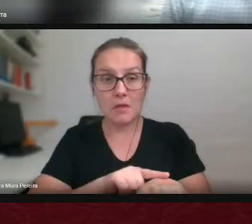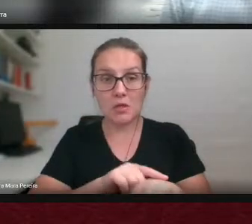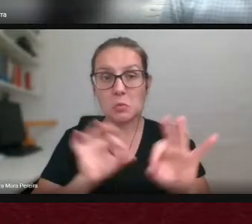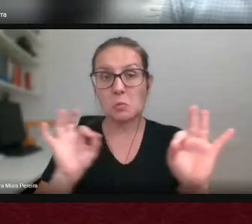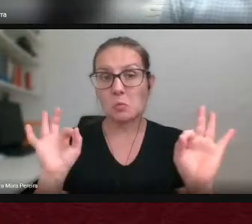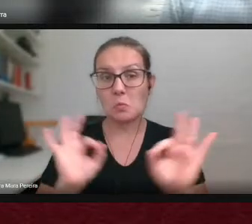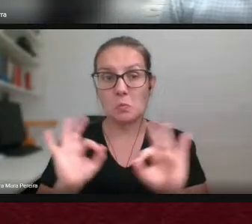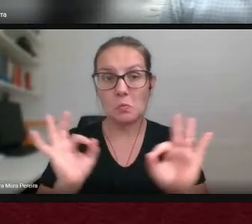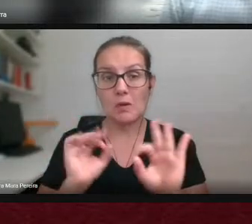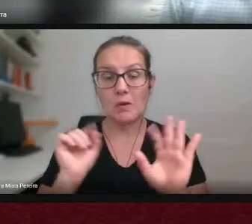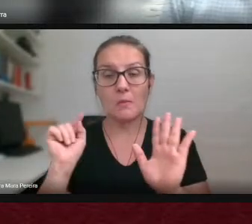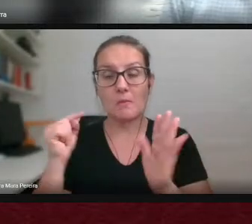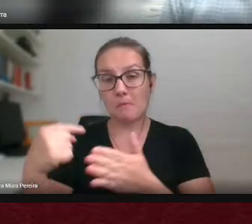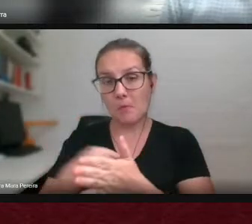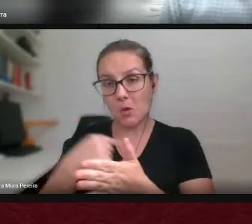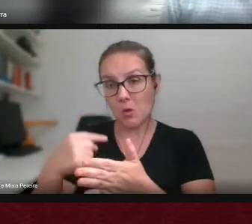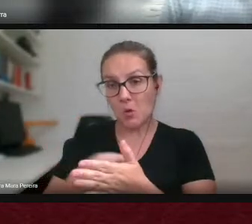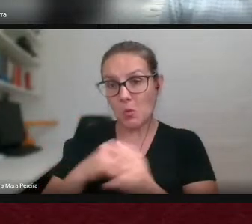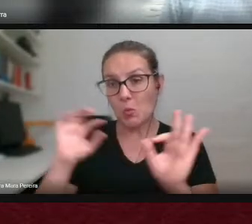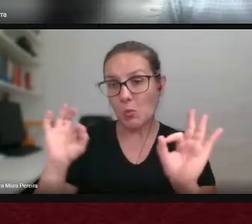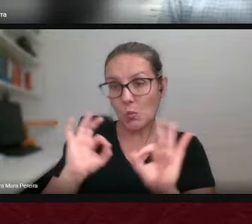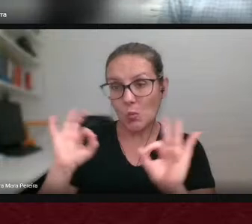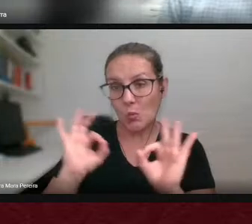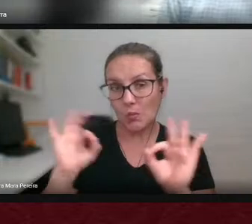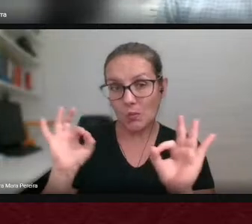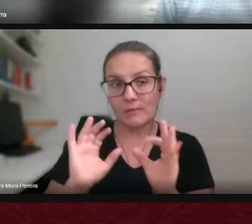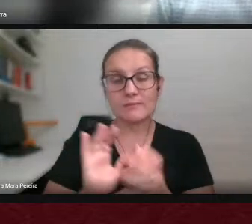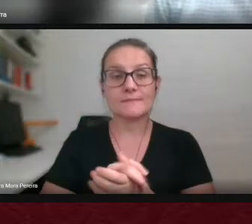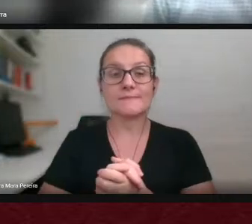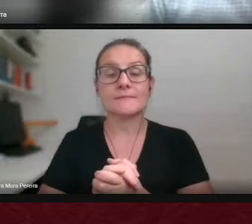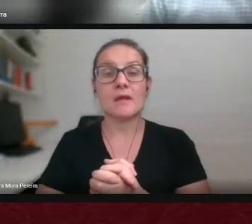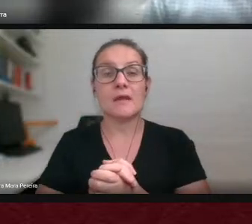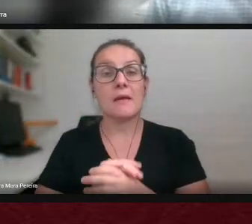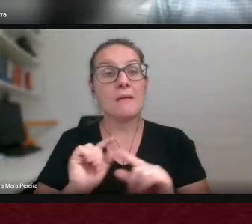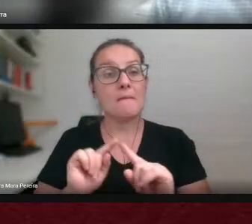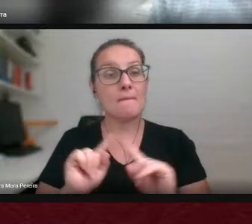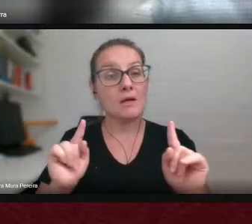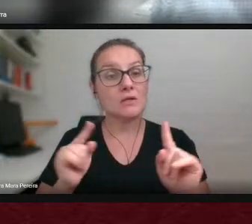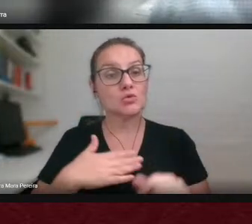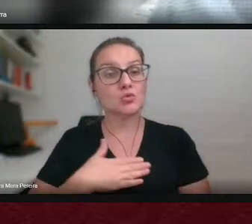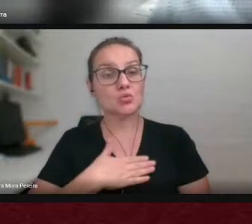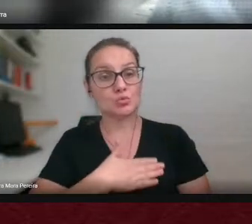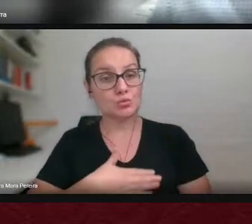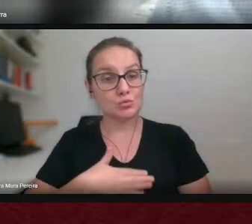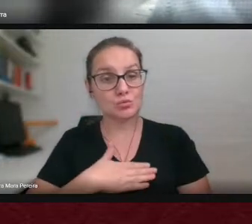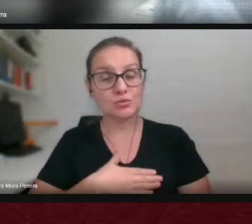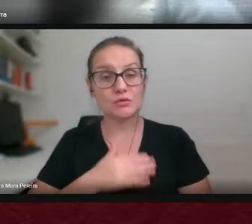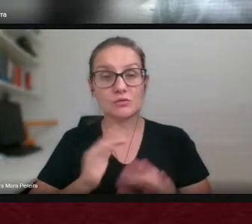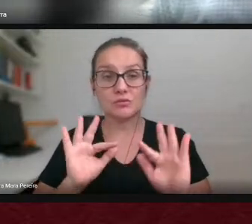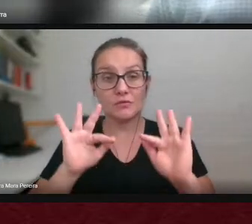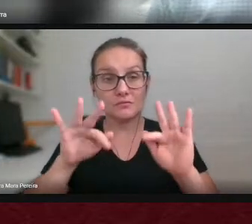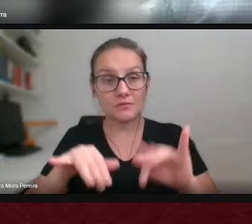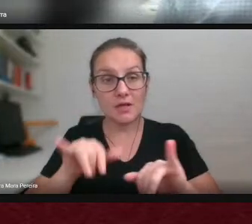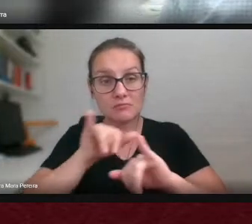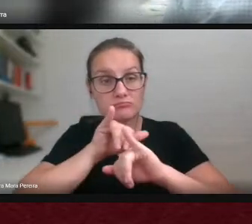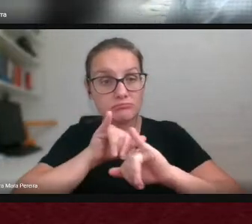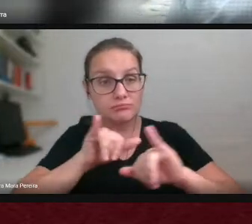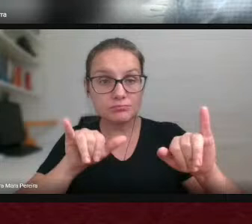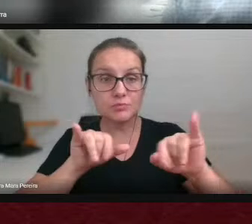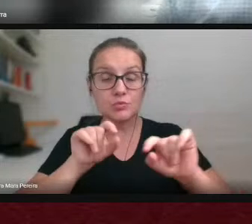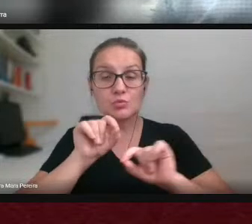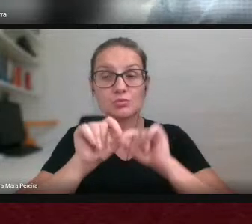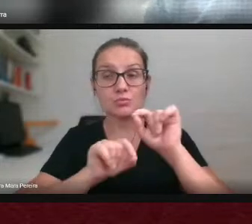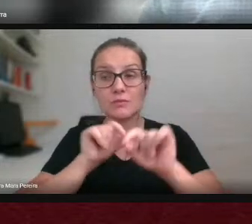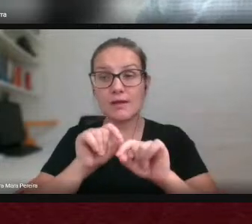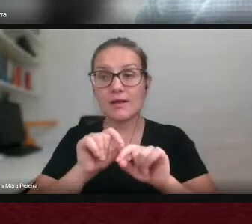perguntas pelo que eu percebo aqui mas eu gostaria de finalizar dizendo a